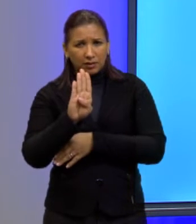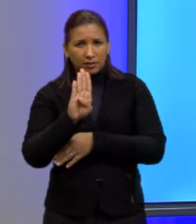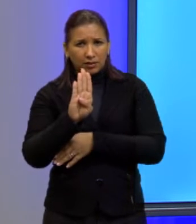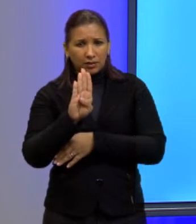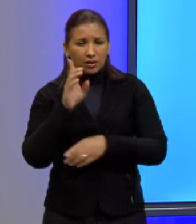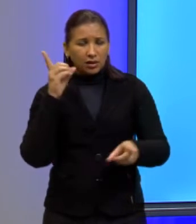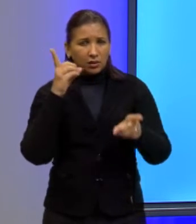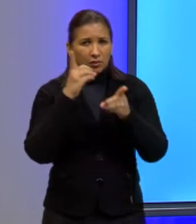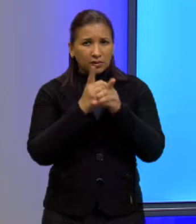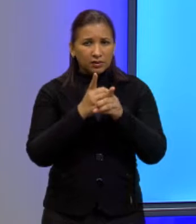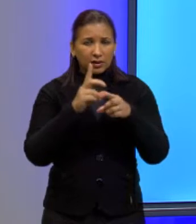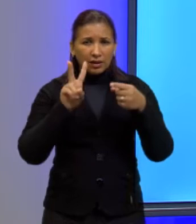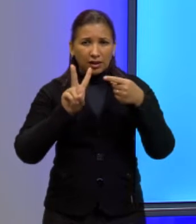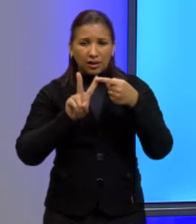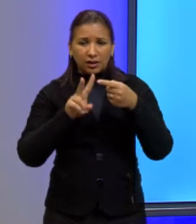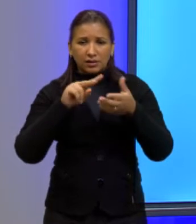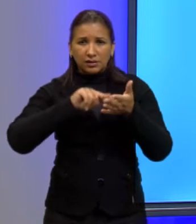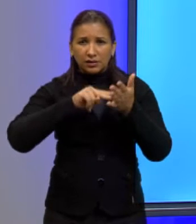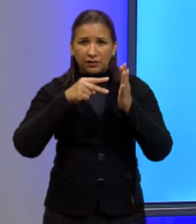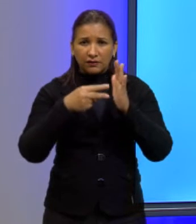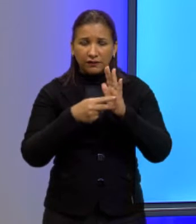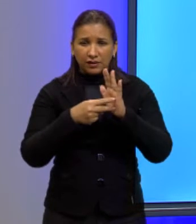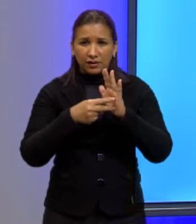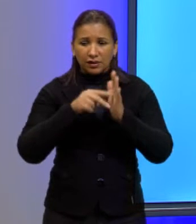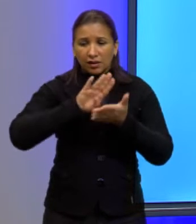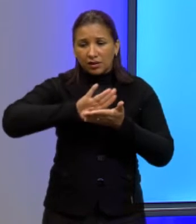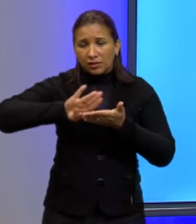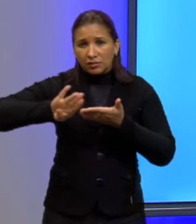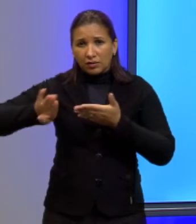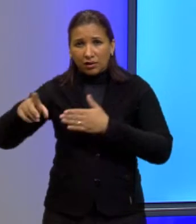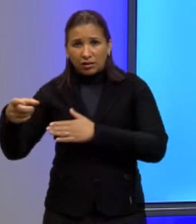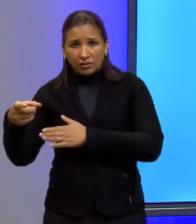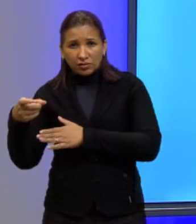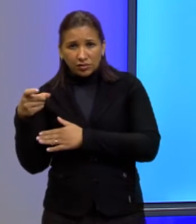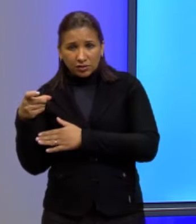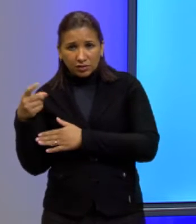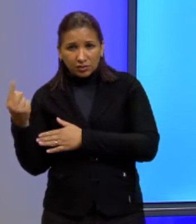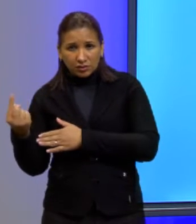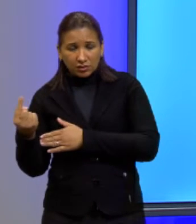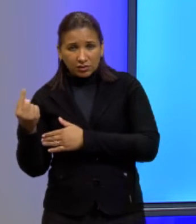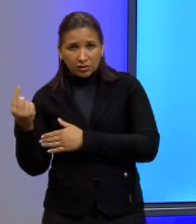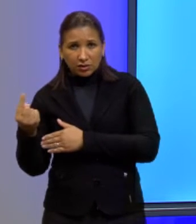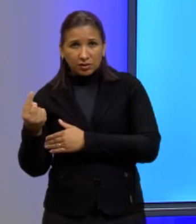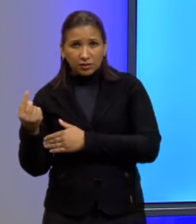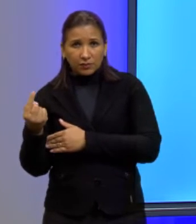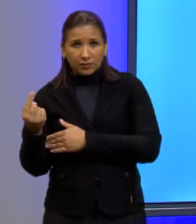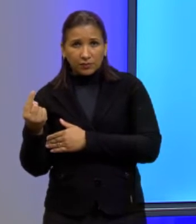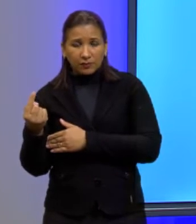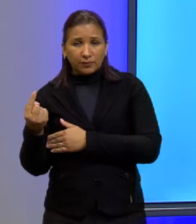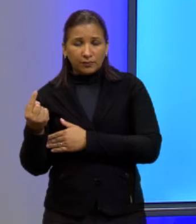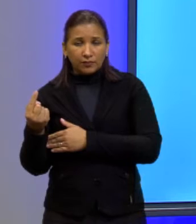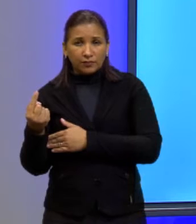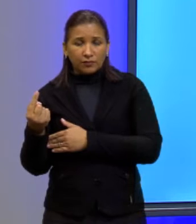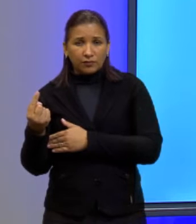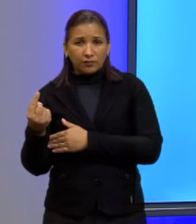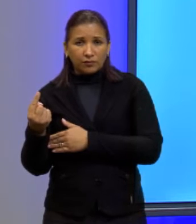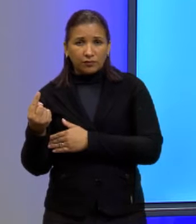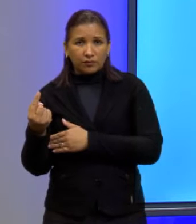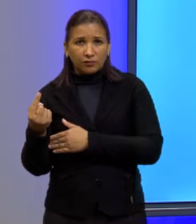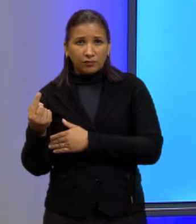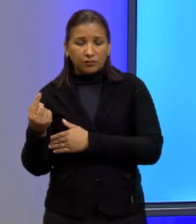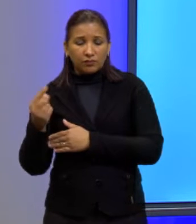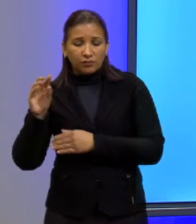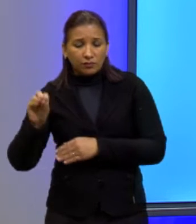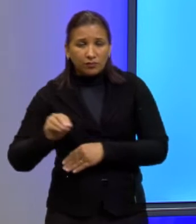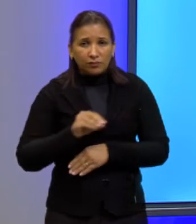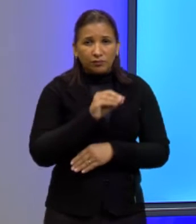encontrar as raízes significa isolar este X. 3, então, isolo o X, passa o 9